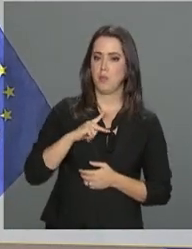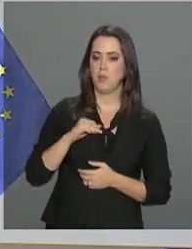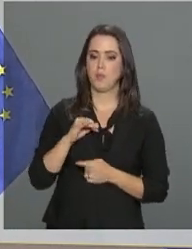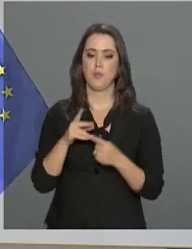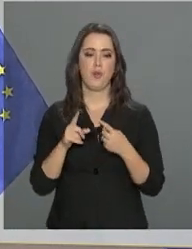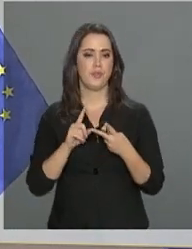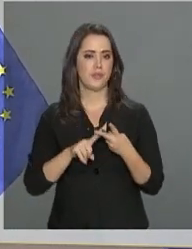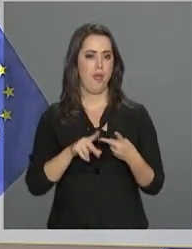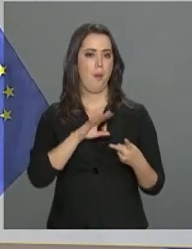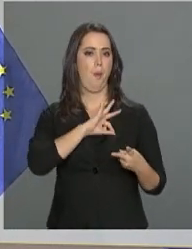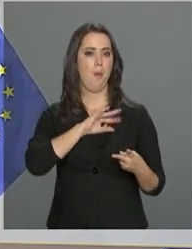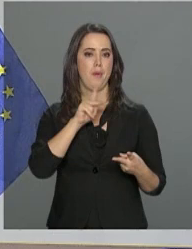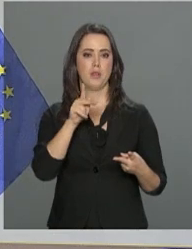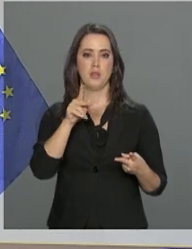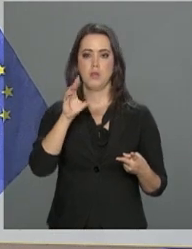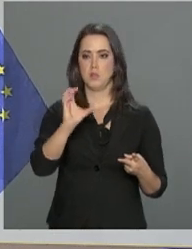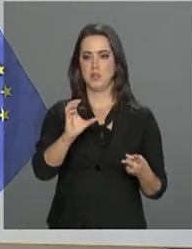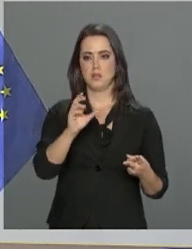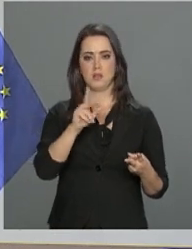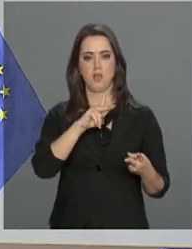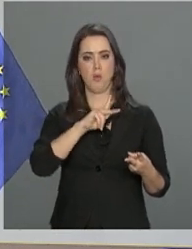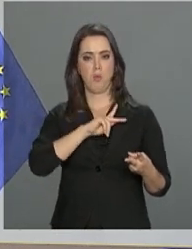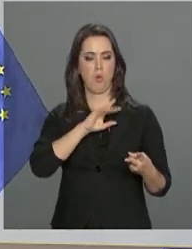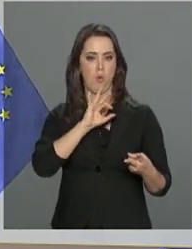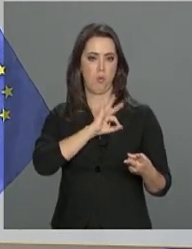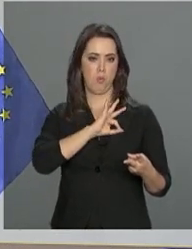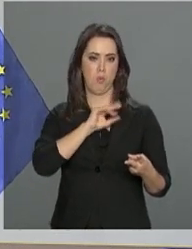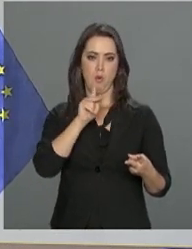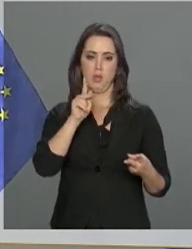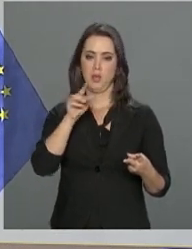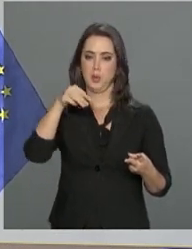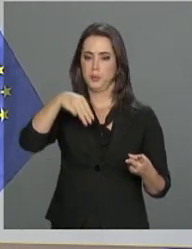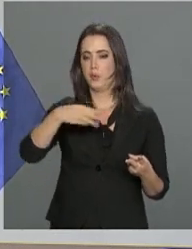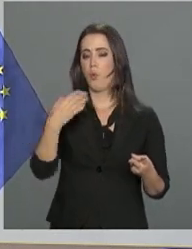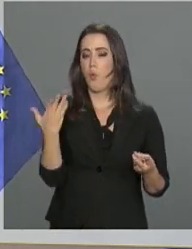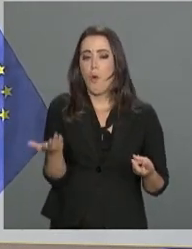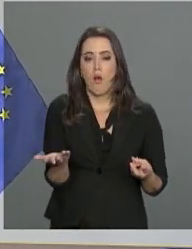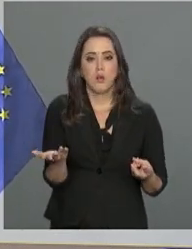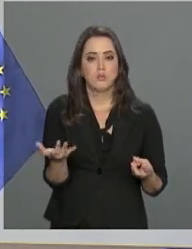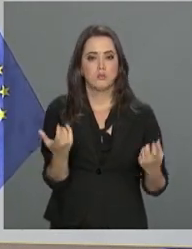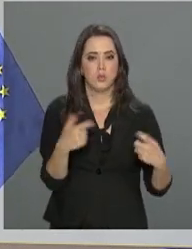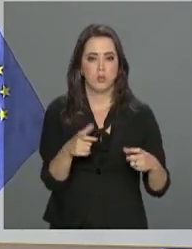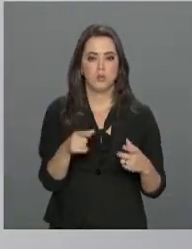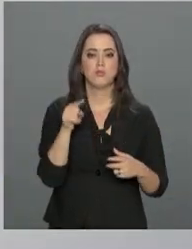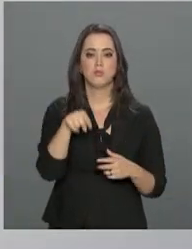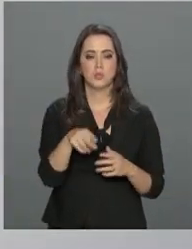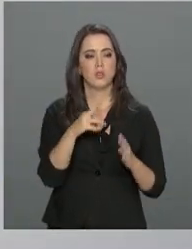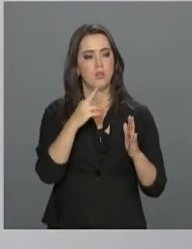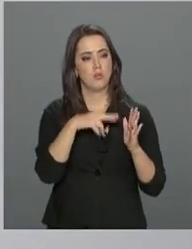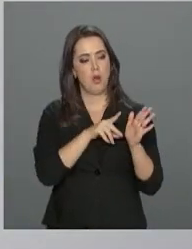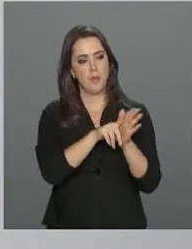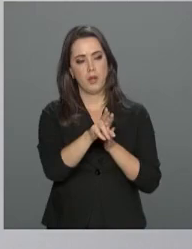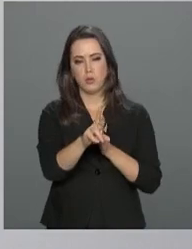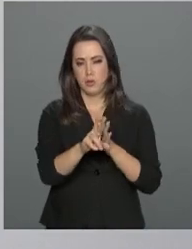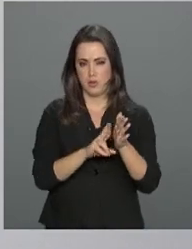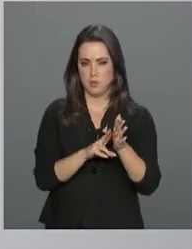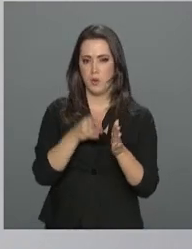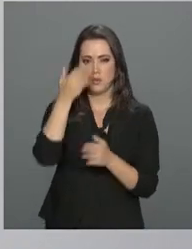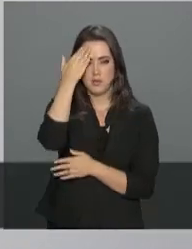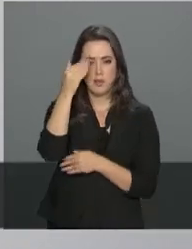Civil, se é a Polícia Militar. E tem se mostrado uma ferramenta extremamente eficaz. Não é um problema